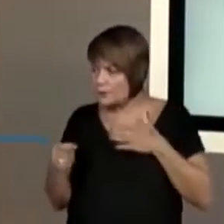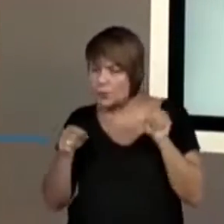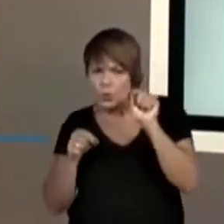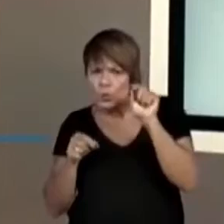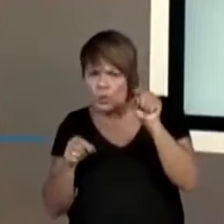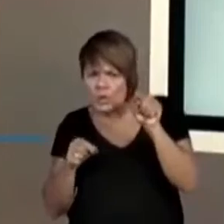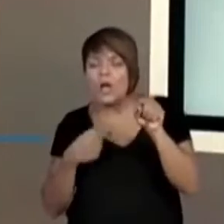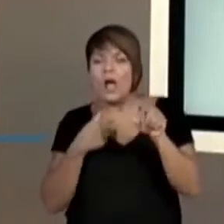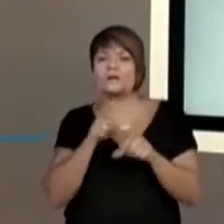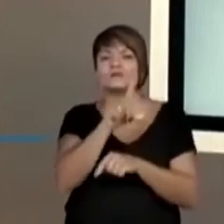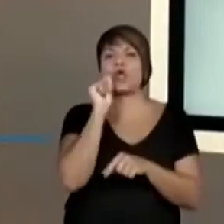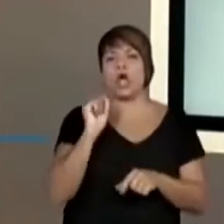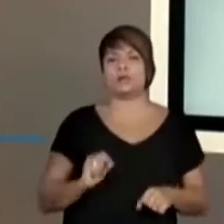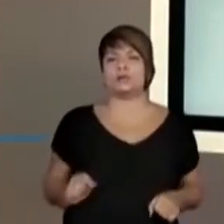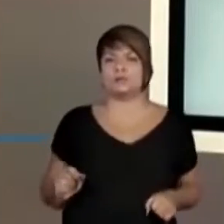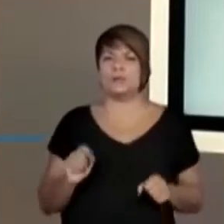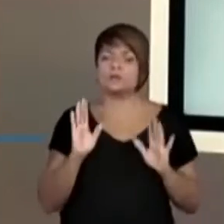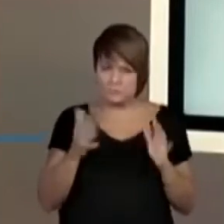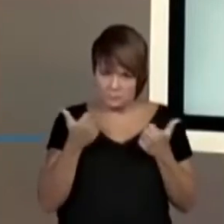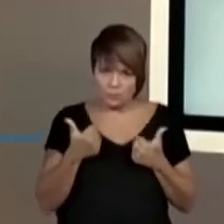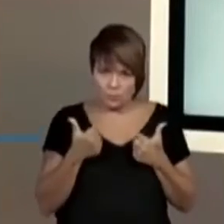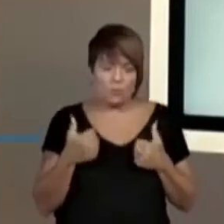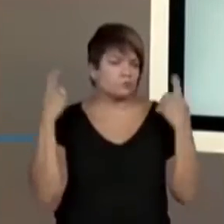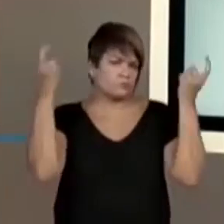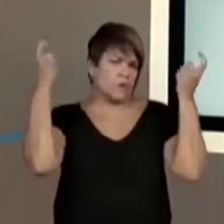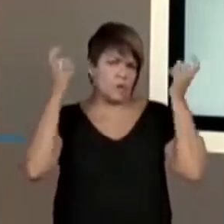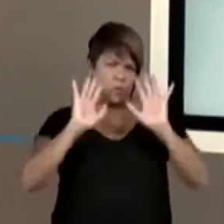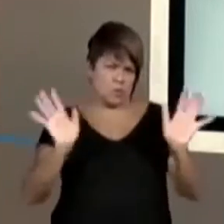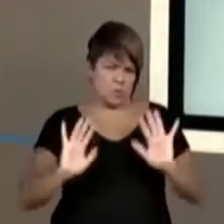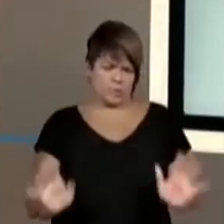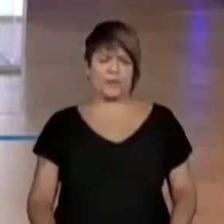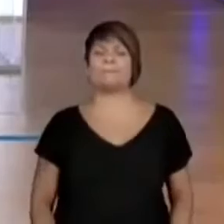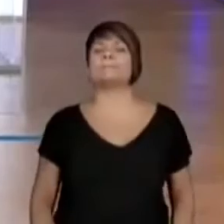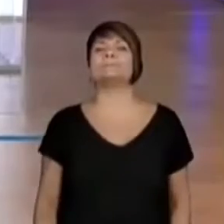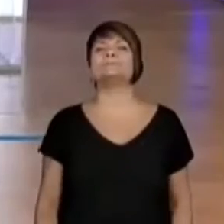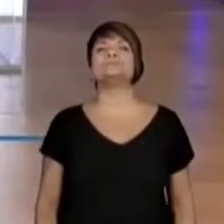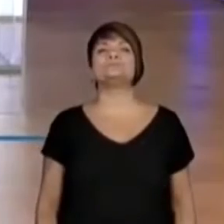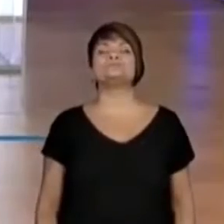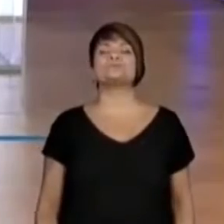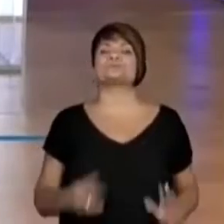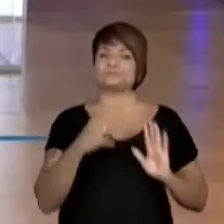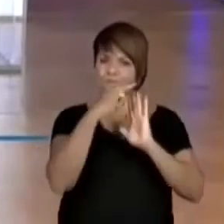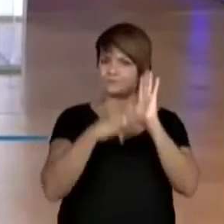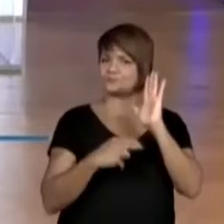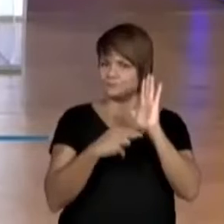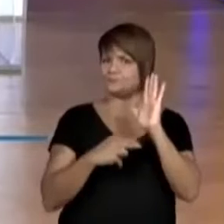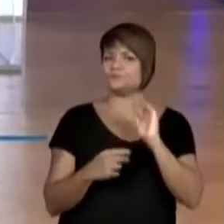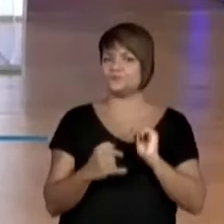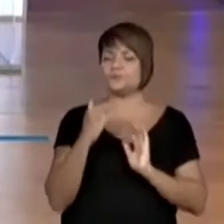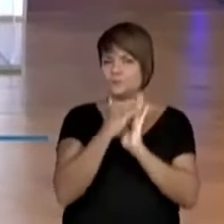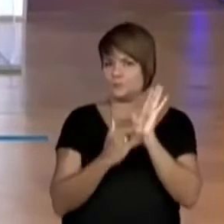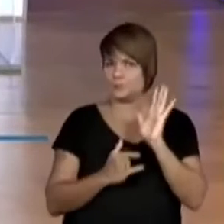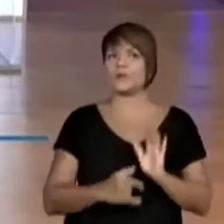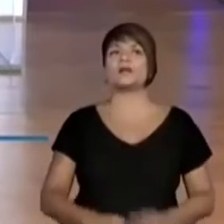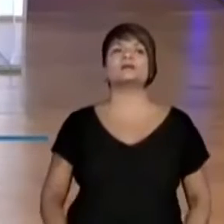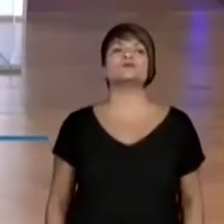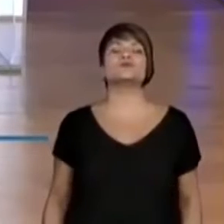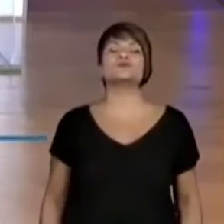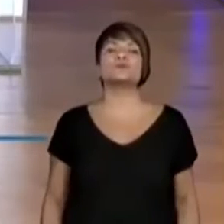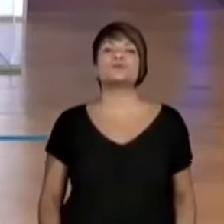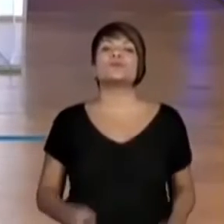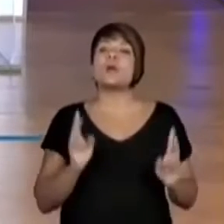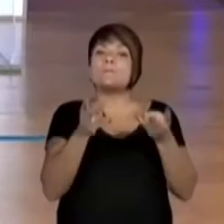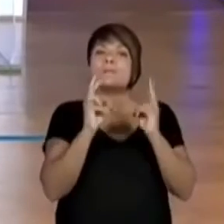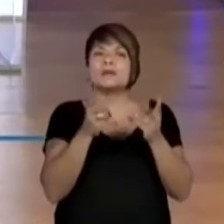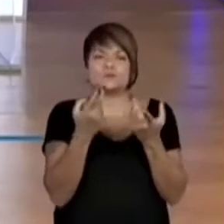preocupe, porque não é nada tão difícil, hein? Então, sem estresse. Vamos à leitura do texto, né? Já conversamos bastante, professor. É o